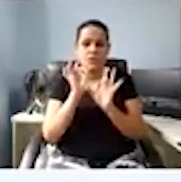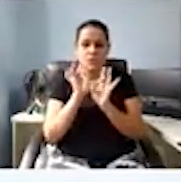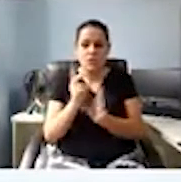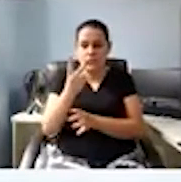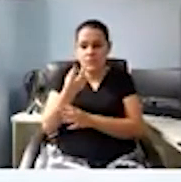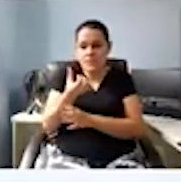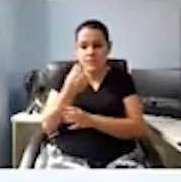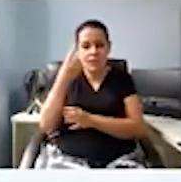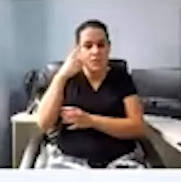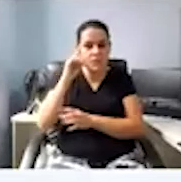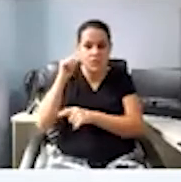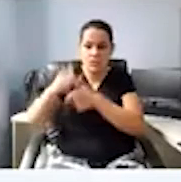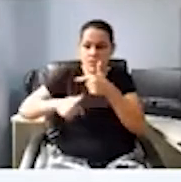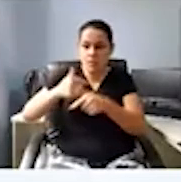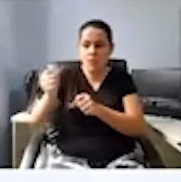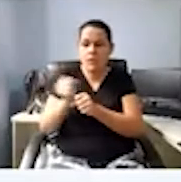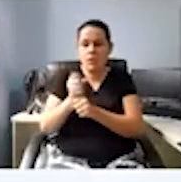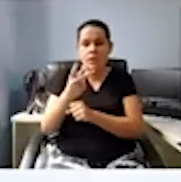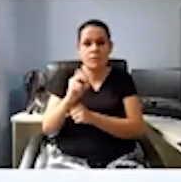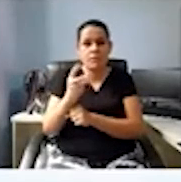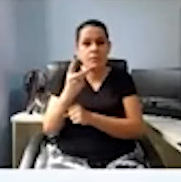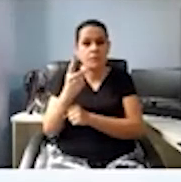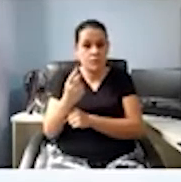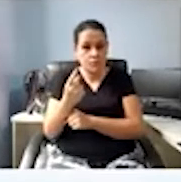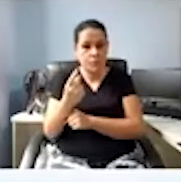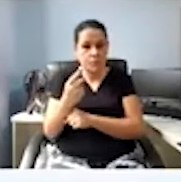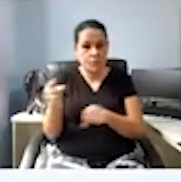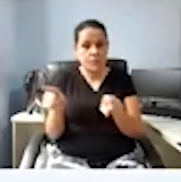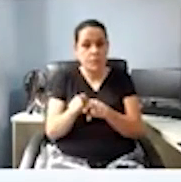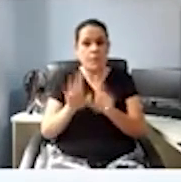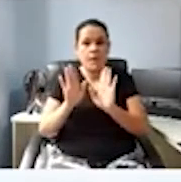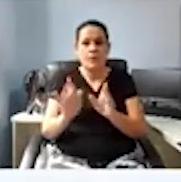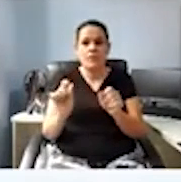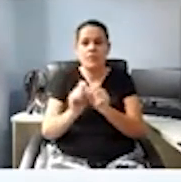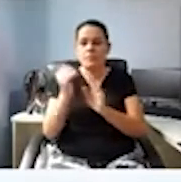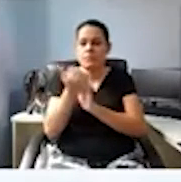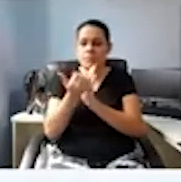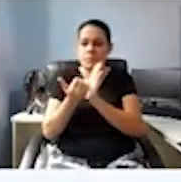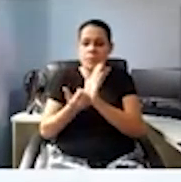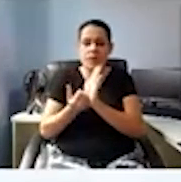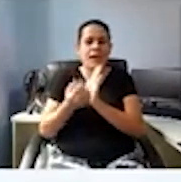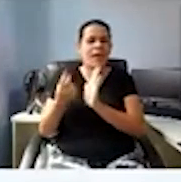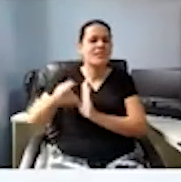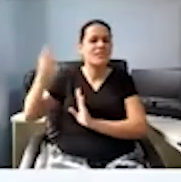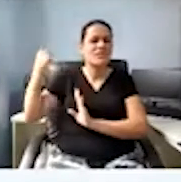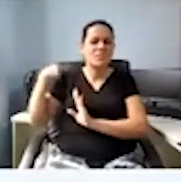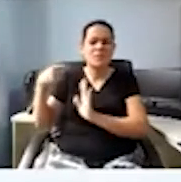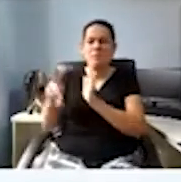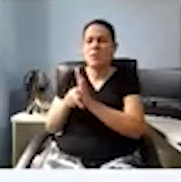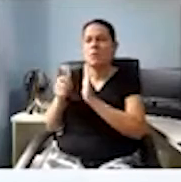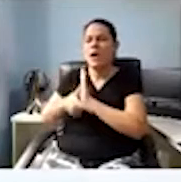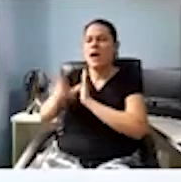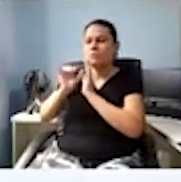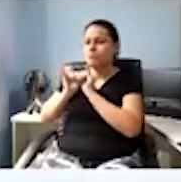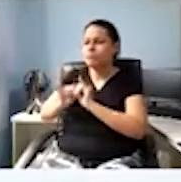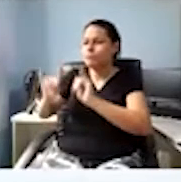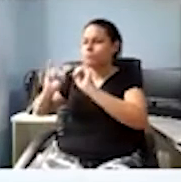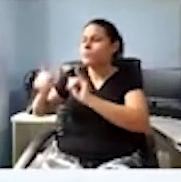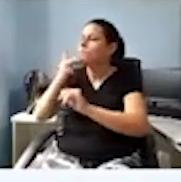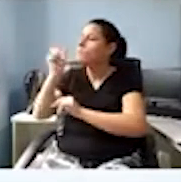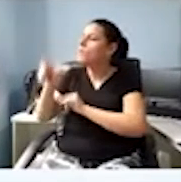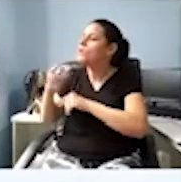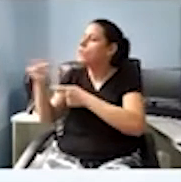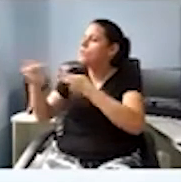trabalho de 2021, fiz lá atrás, na minha pré-campanha, sempre falava com o meu eleitor que eu ia